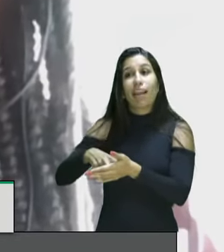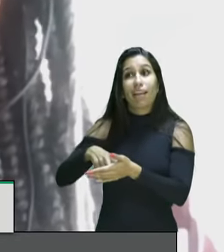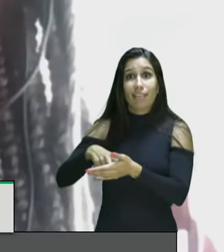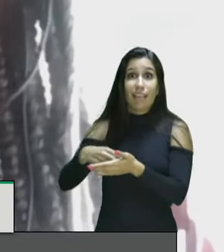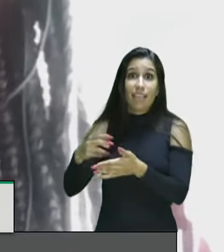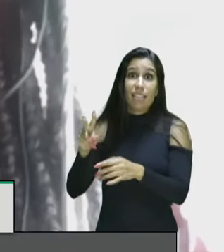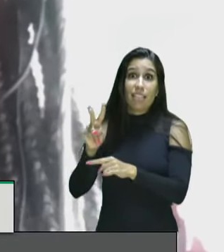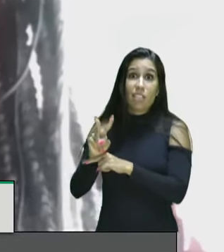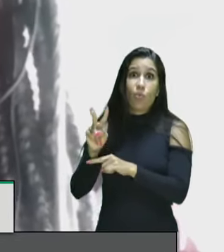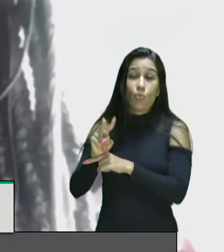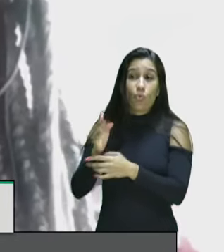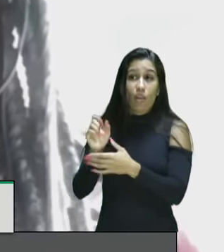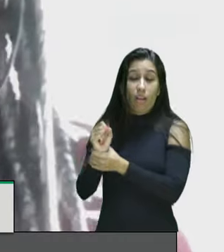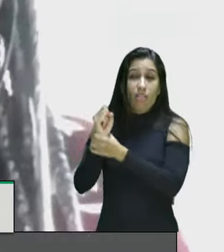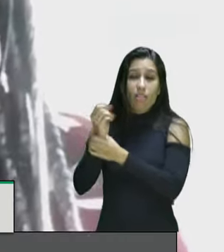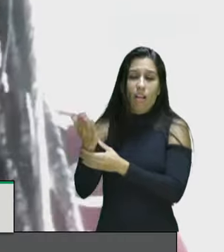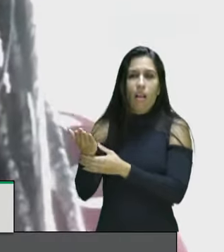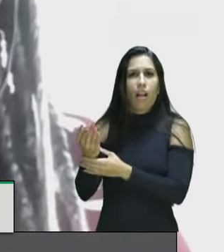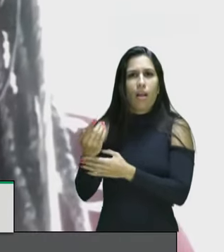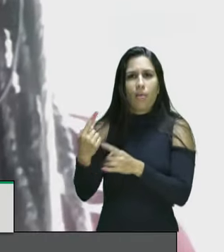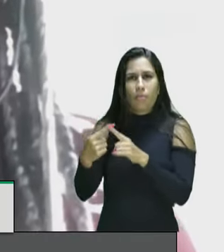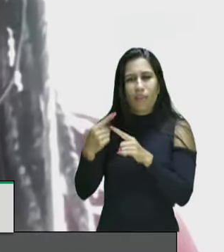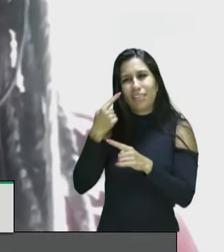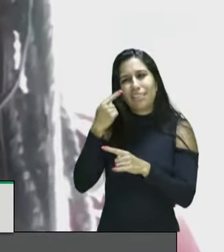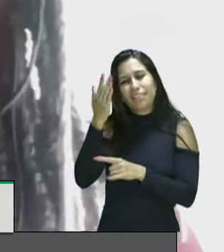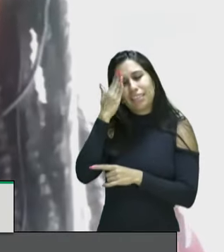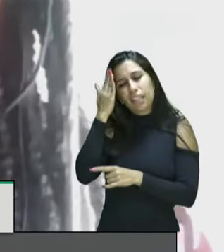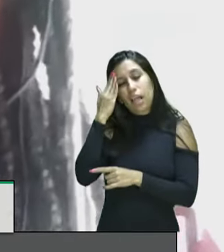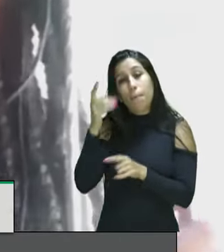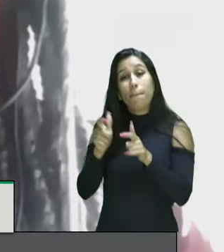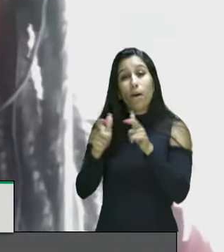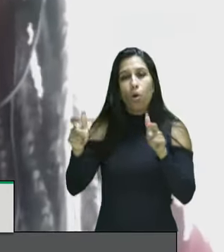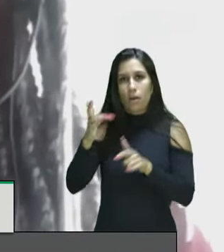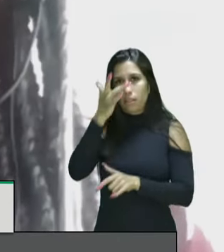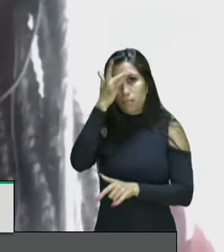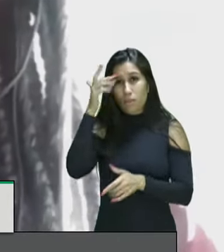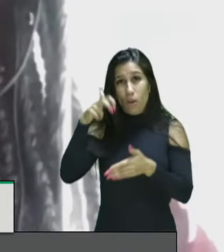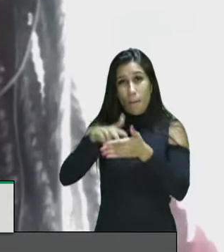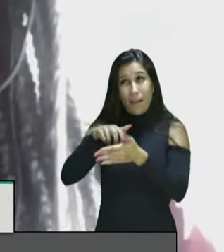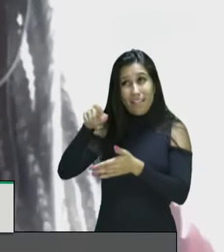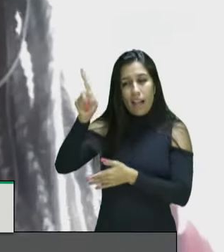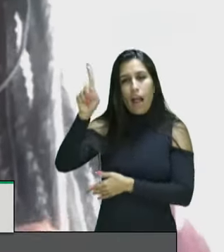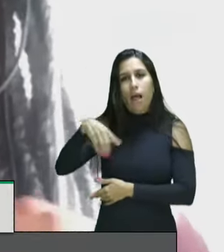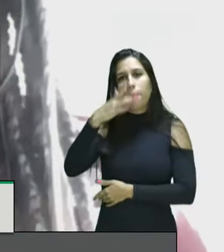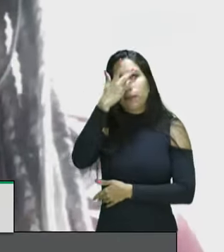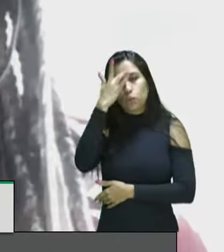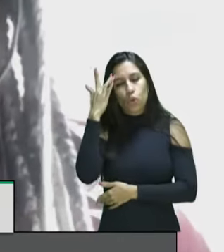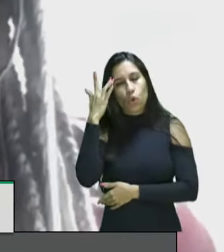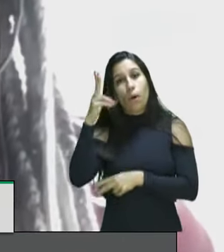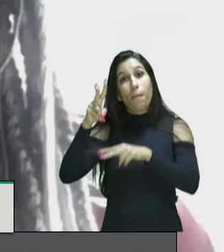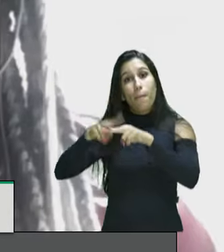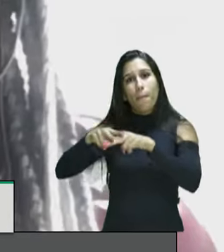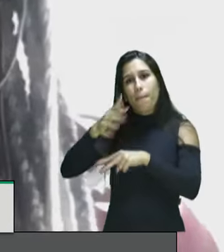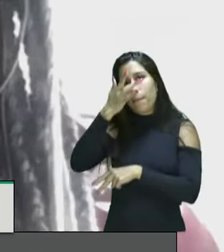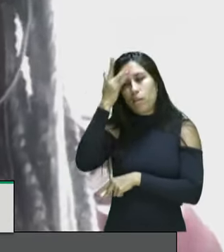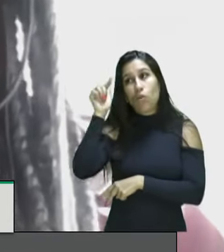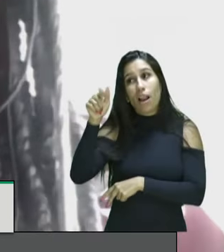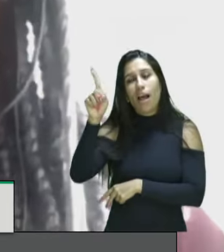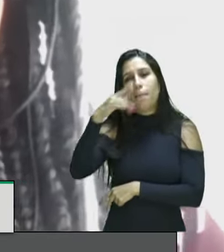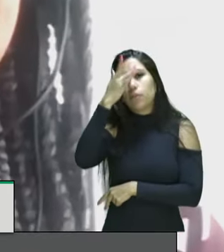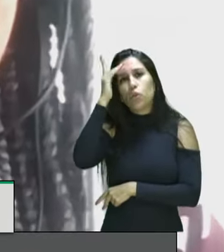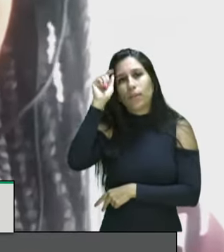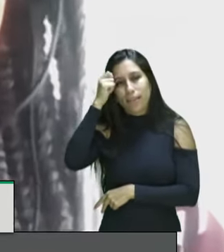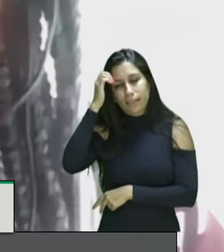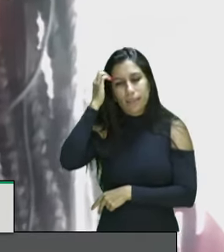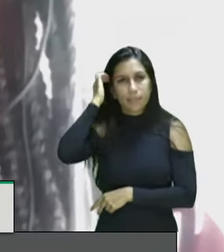parte da população que sofre os impactos da política de encarceramento em massa e da violência e aí nisso dentre tantas